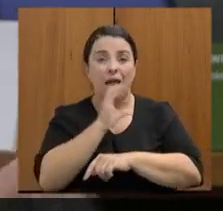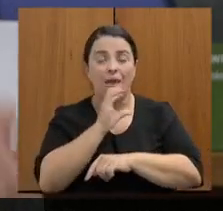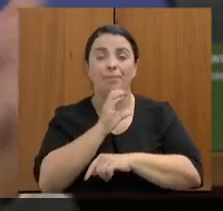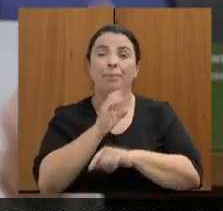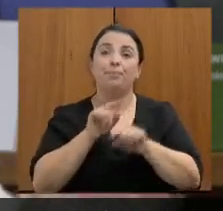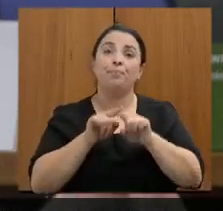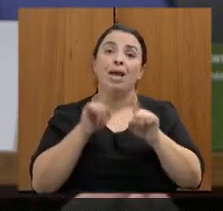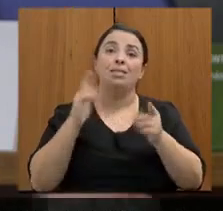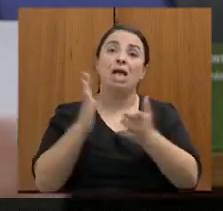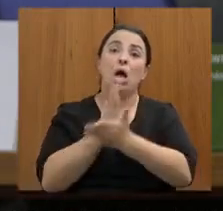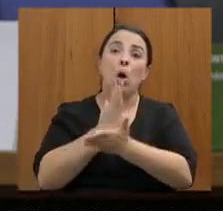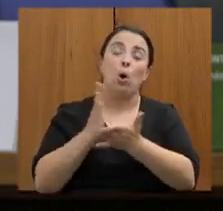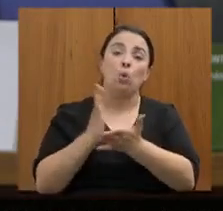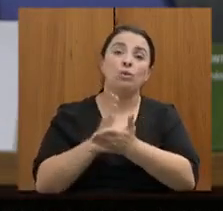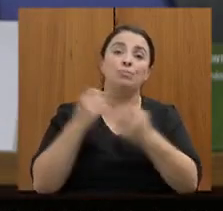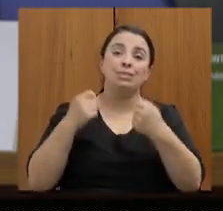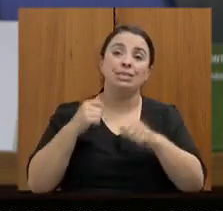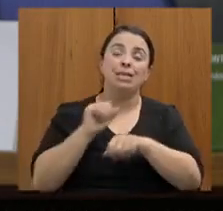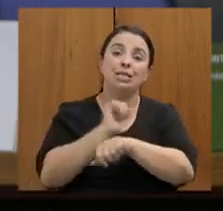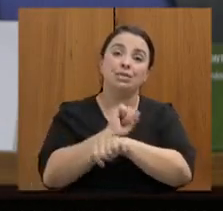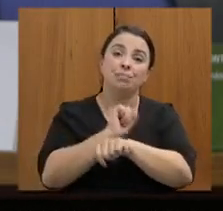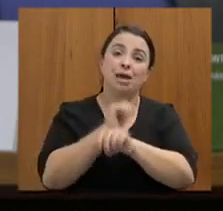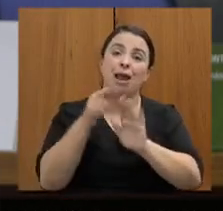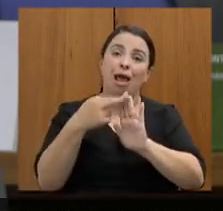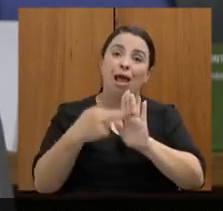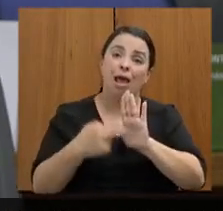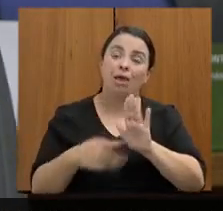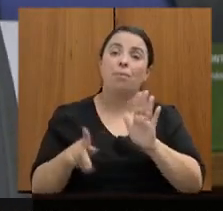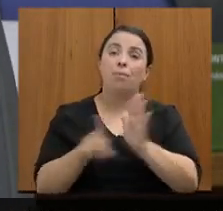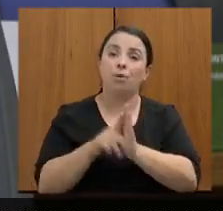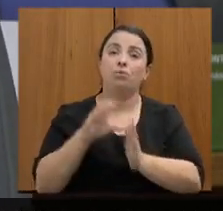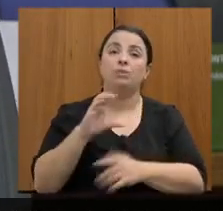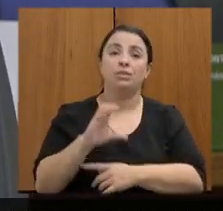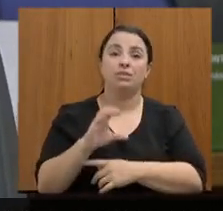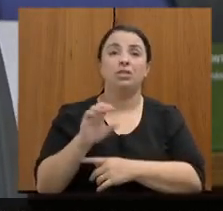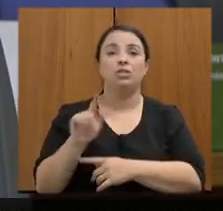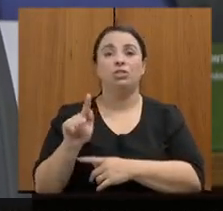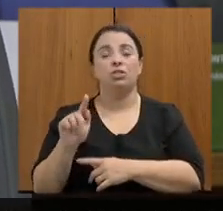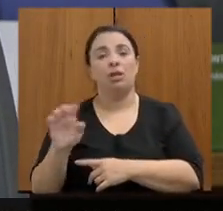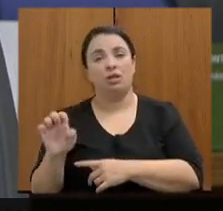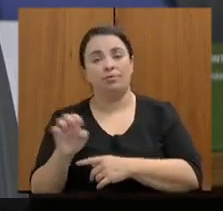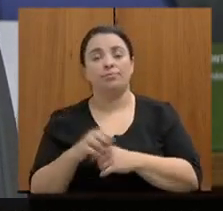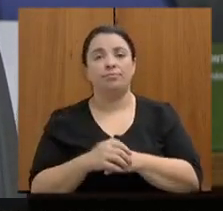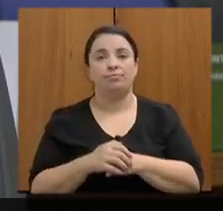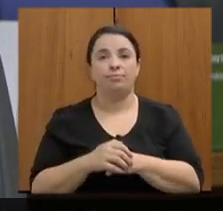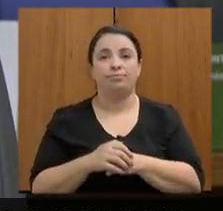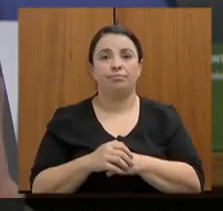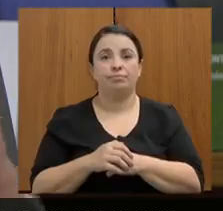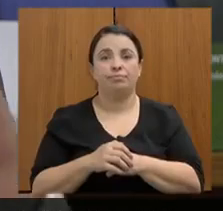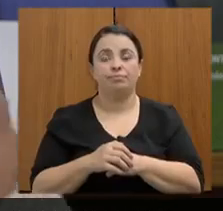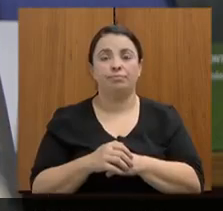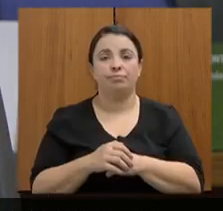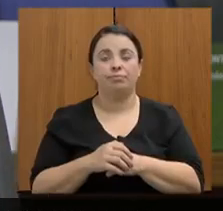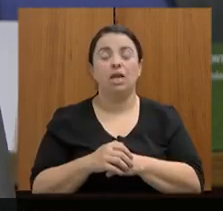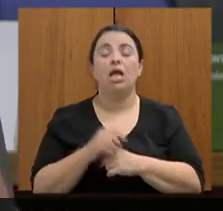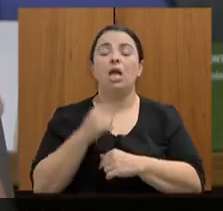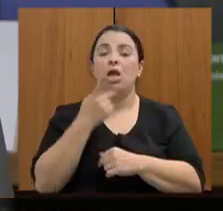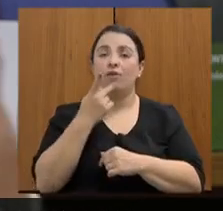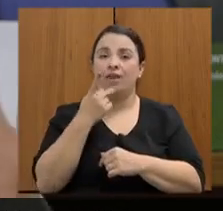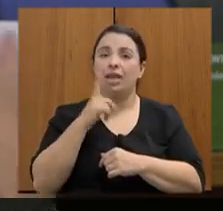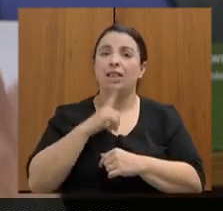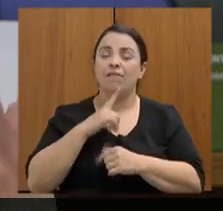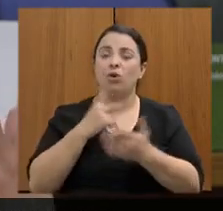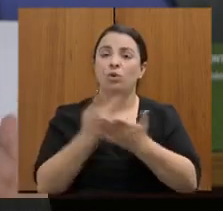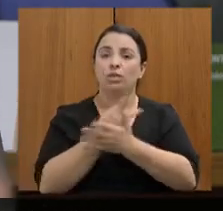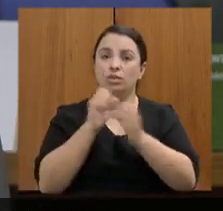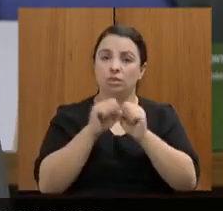precisa esperar o rito que é regulamentado pela CGE eu disse para o senhor houve os seminários então